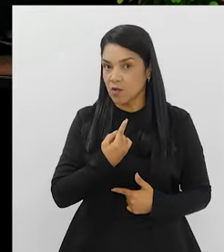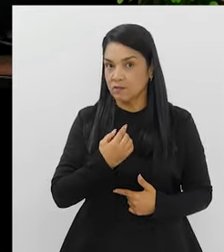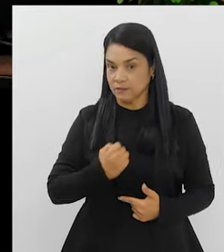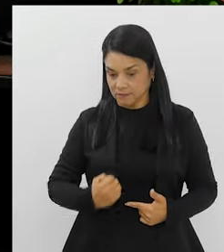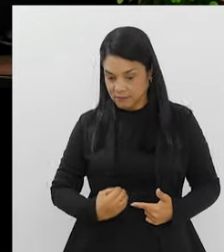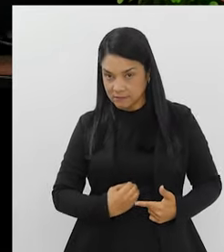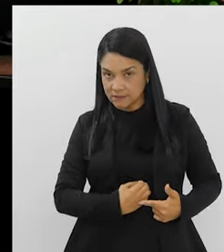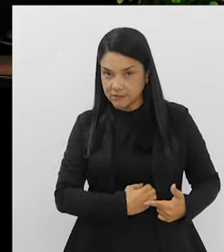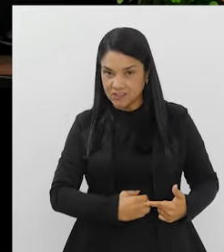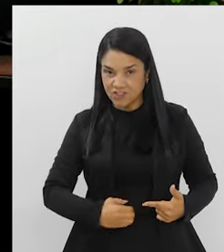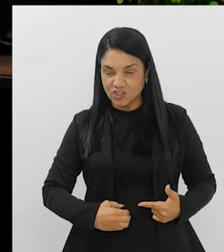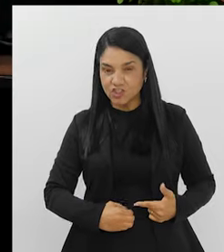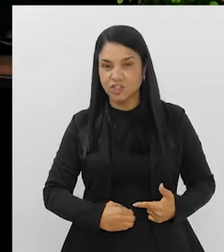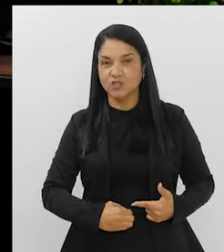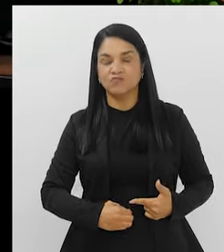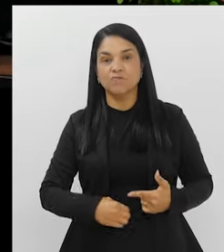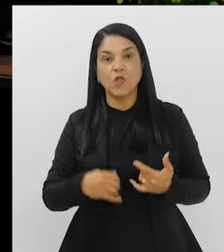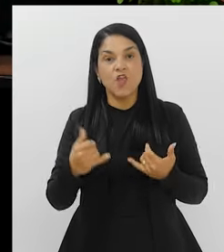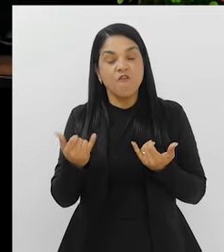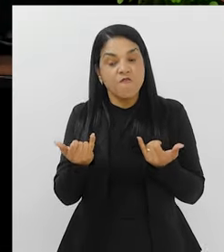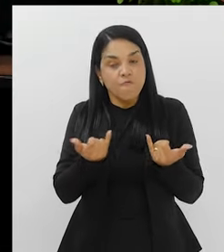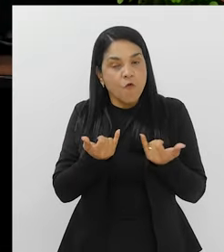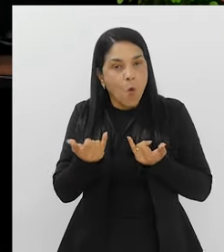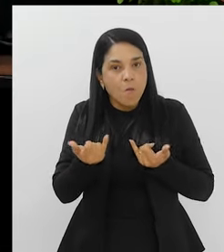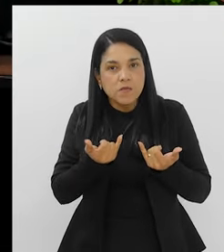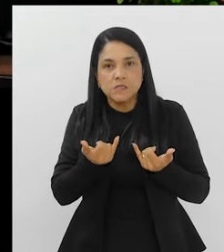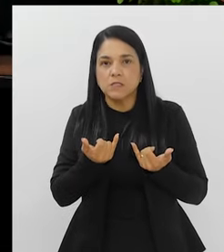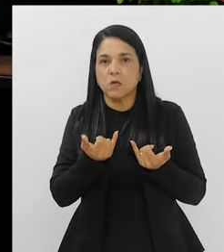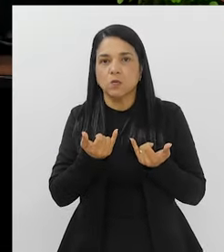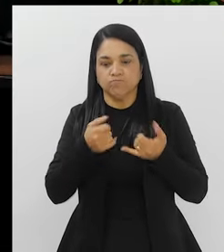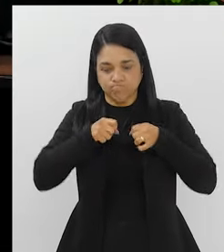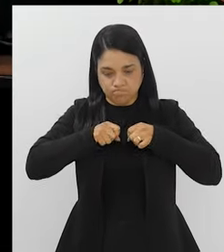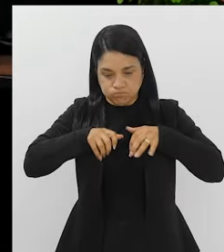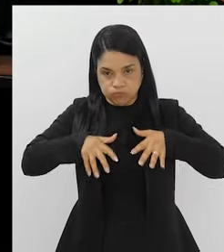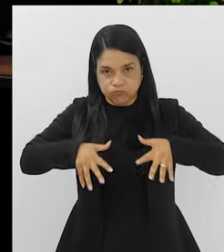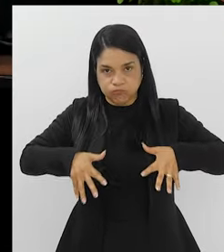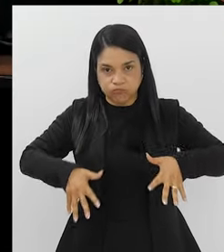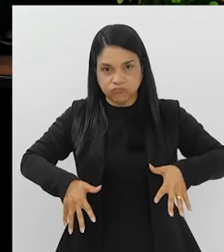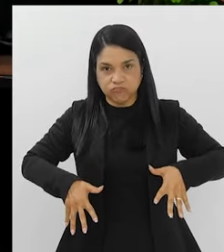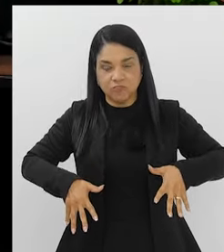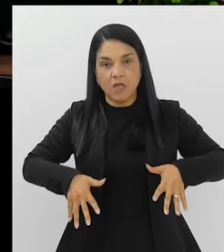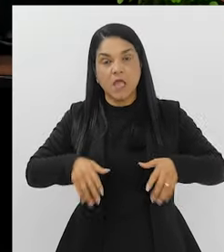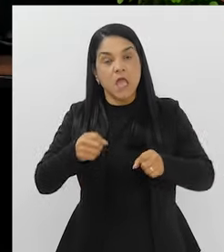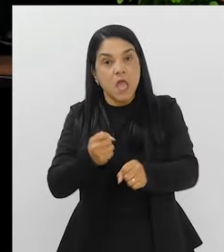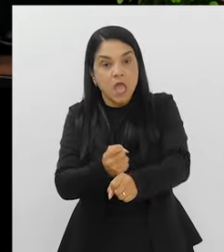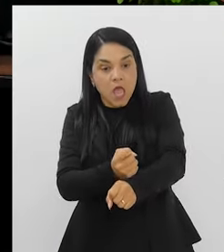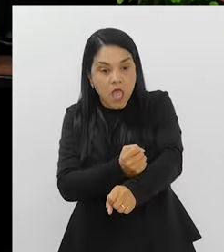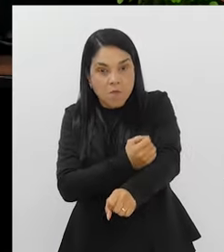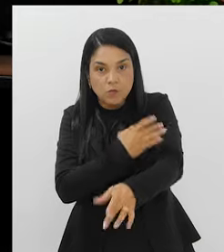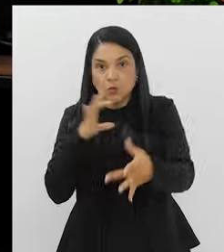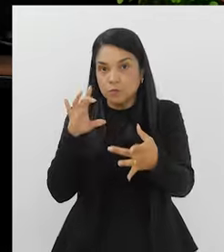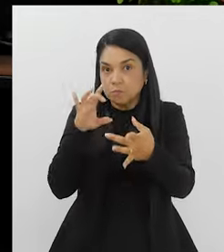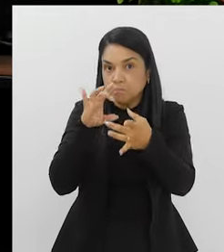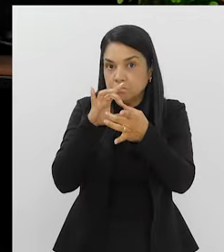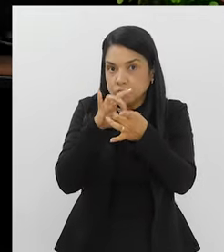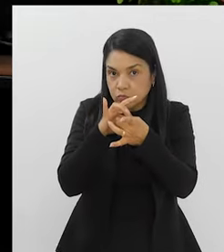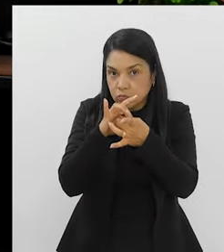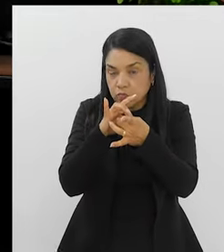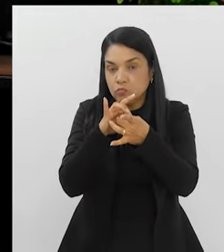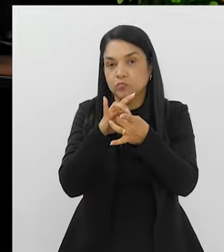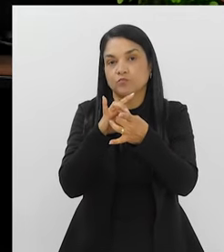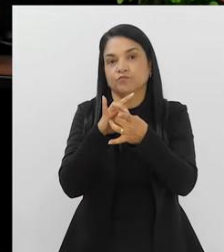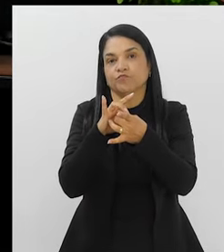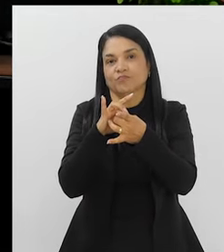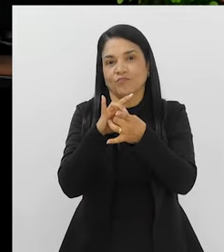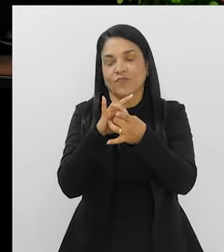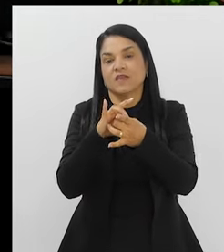é tão rico de informações, ele está extremamente ligado às nossas emoções, como eu já falei, né? A